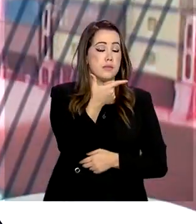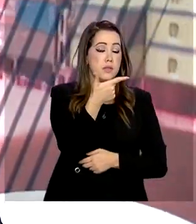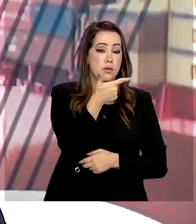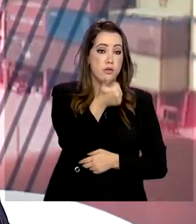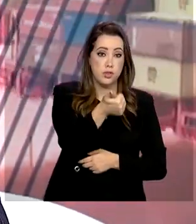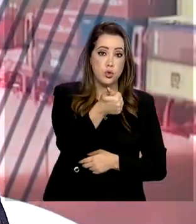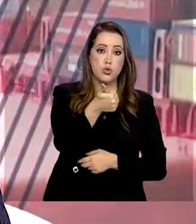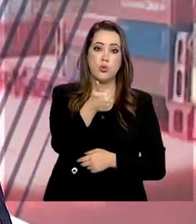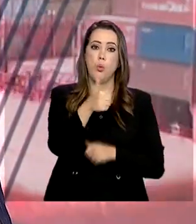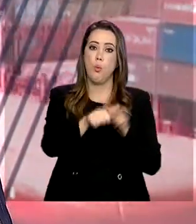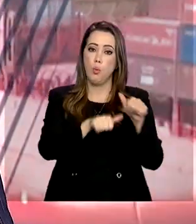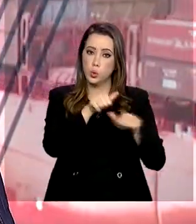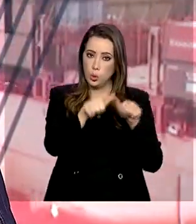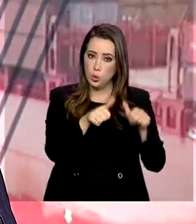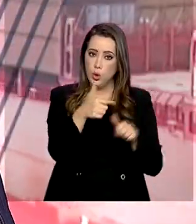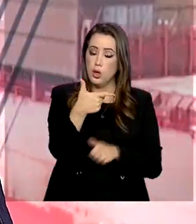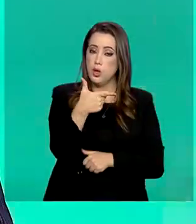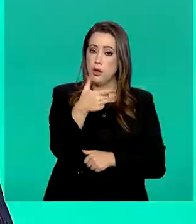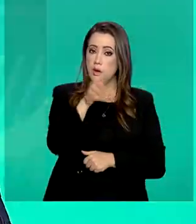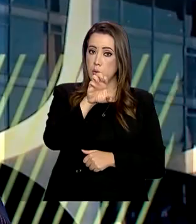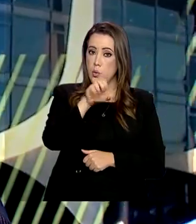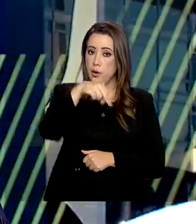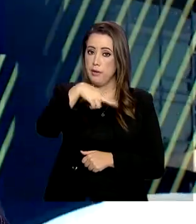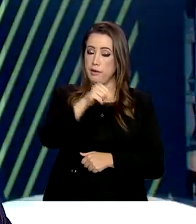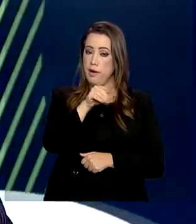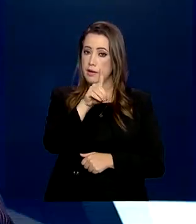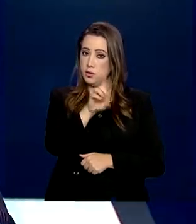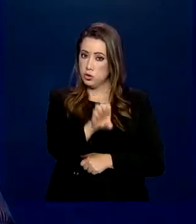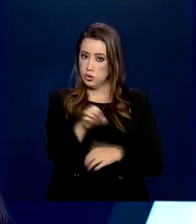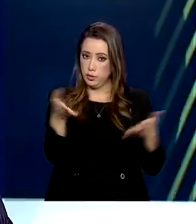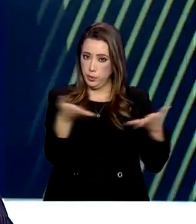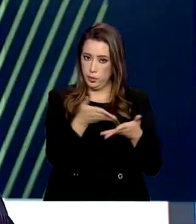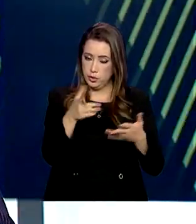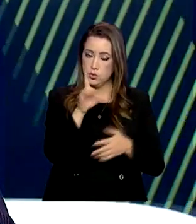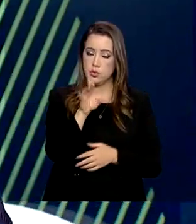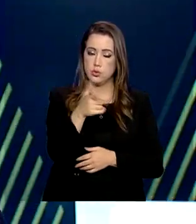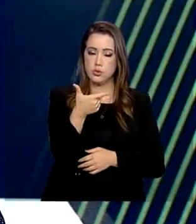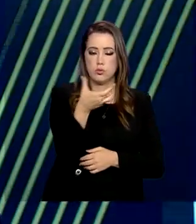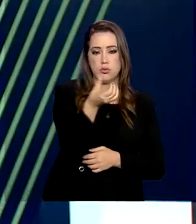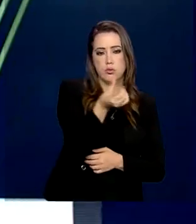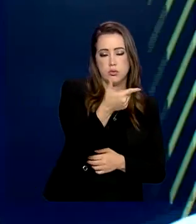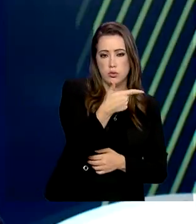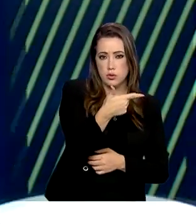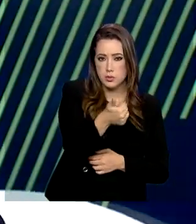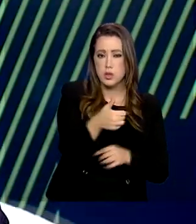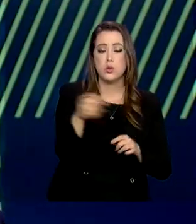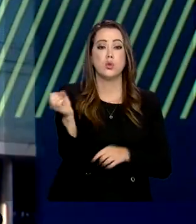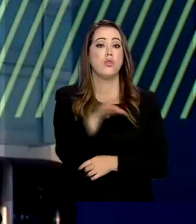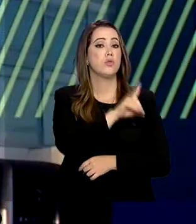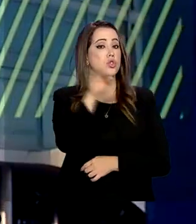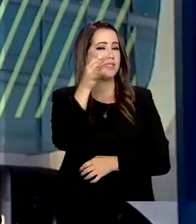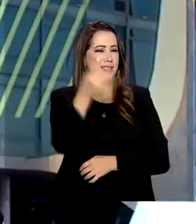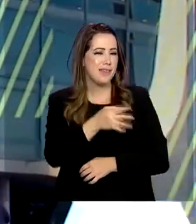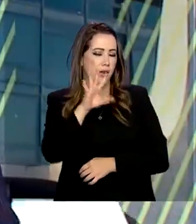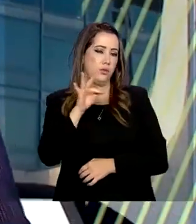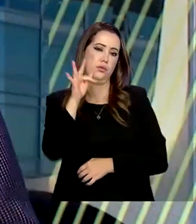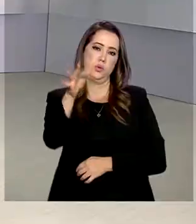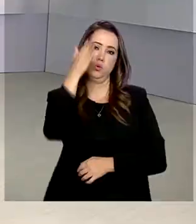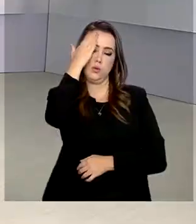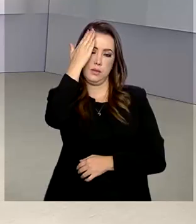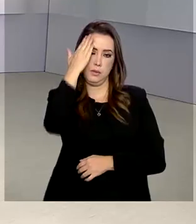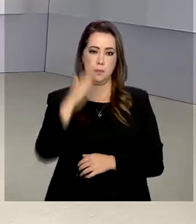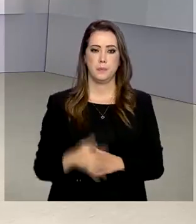motivo são as restrições impostas devido à pandemia de Covid-19. A nova data ainda será definida.